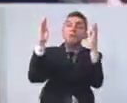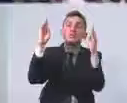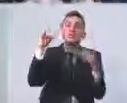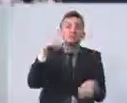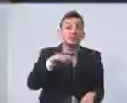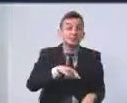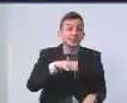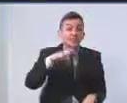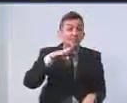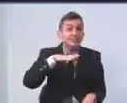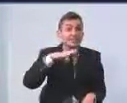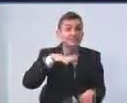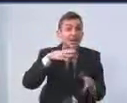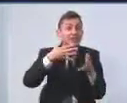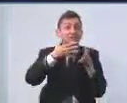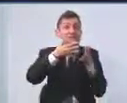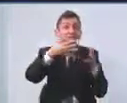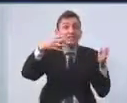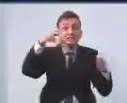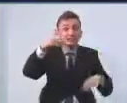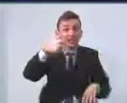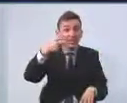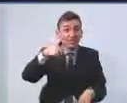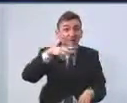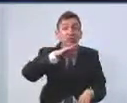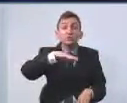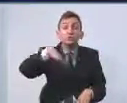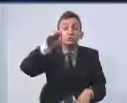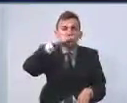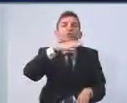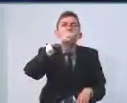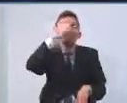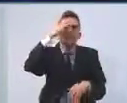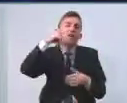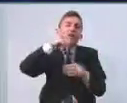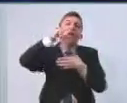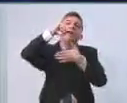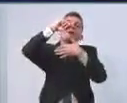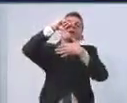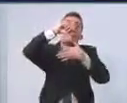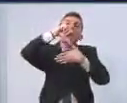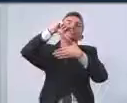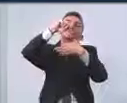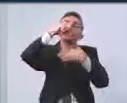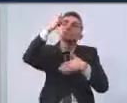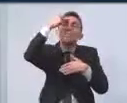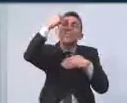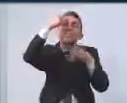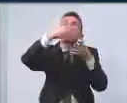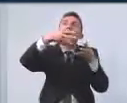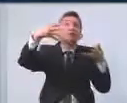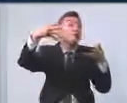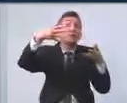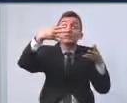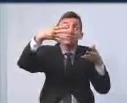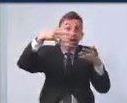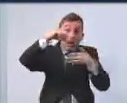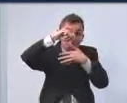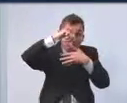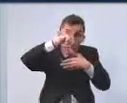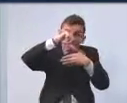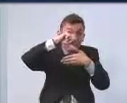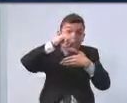hemisfério sul, não é da América Latina, tem maneira de dizer que São Paulo é a maior cidade da América Latina, São Paulo é a maior cidade do hemisfério sul.